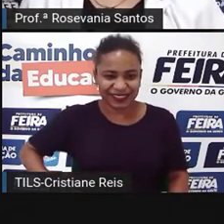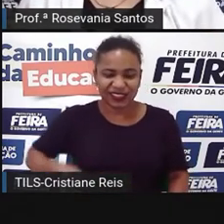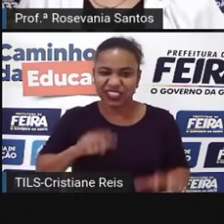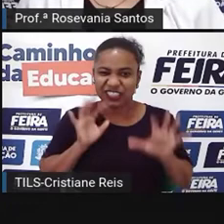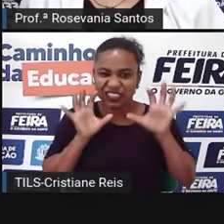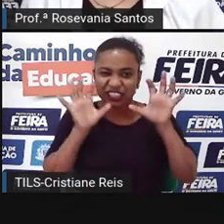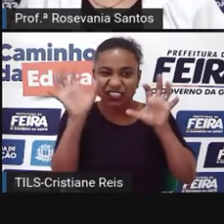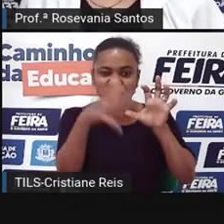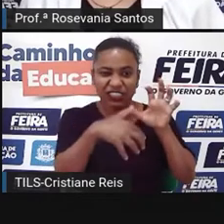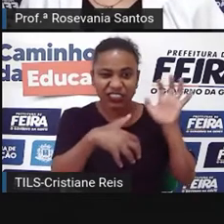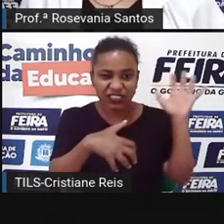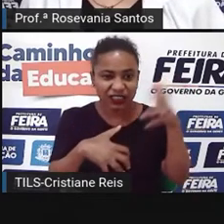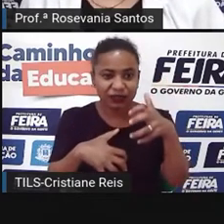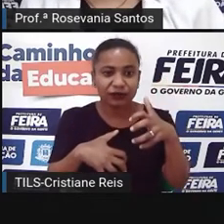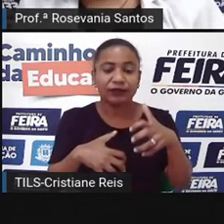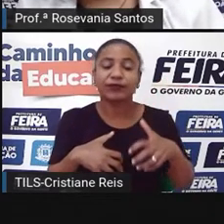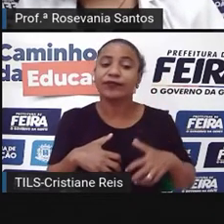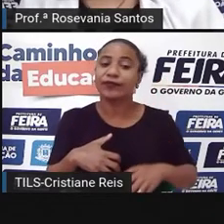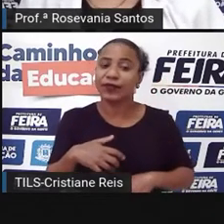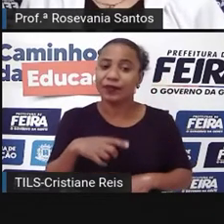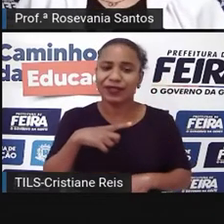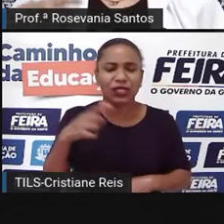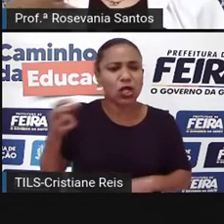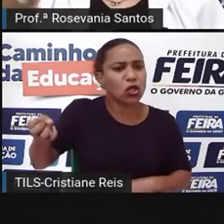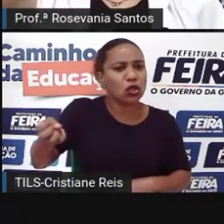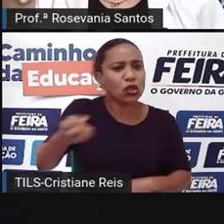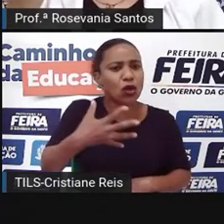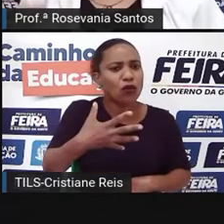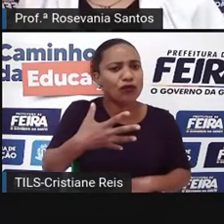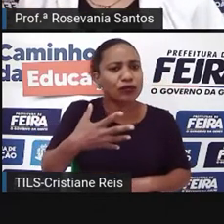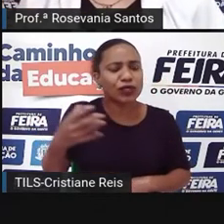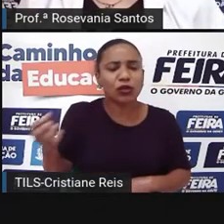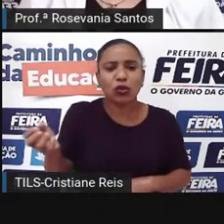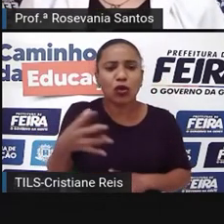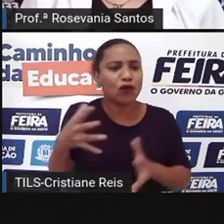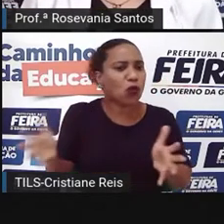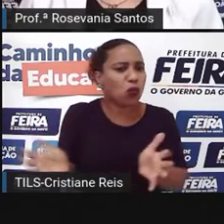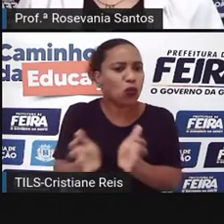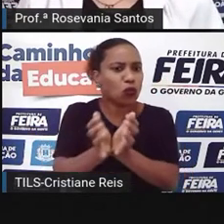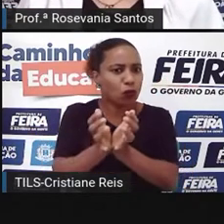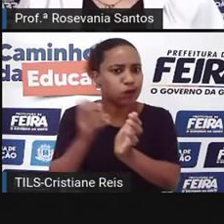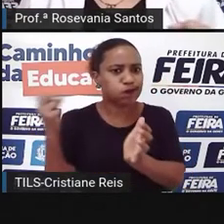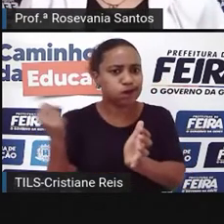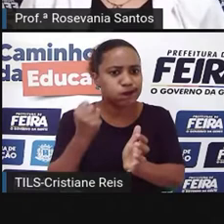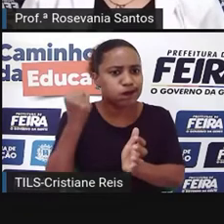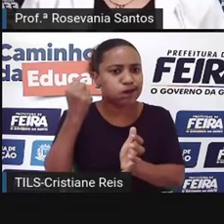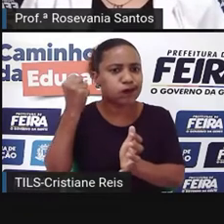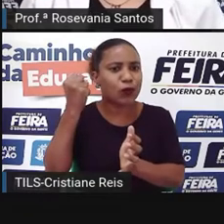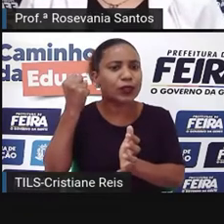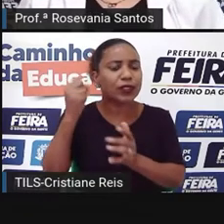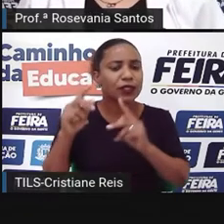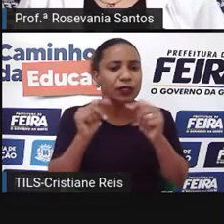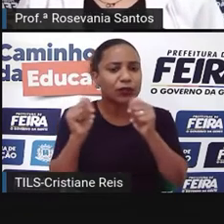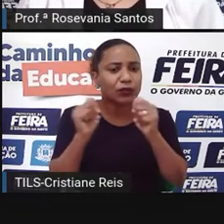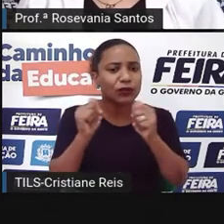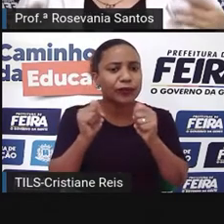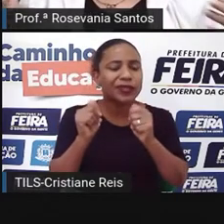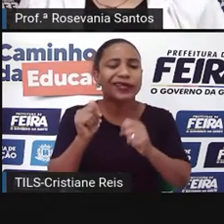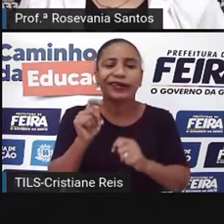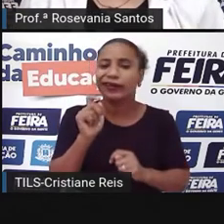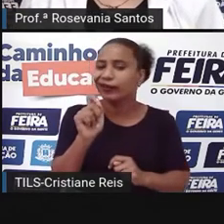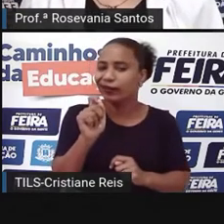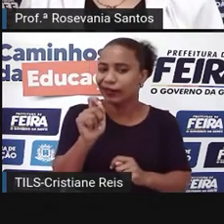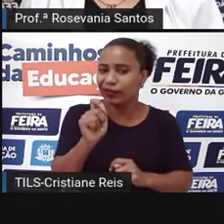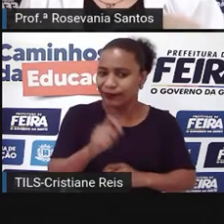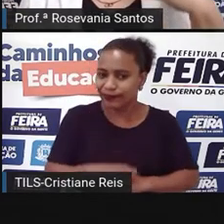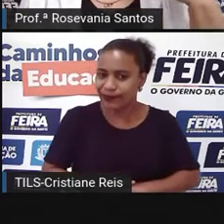colocou essa palavra novos. Então existem sim, né? Os tigres asiáticos, né? que na